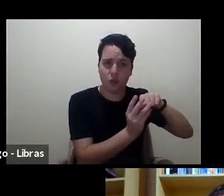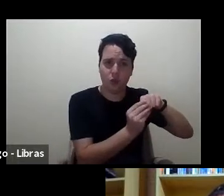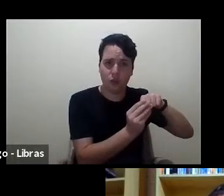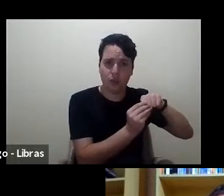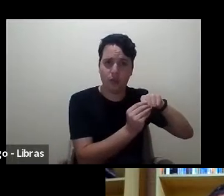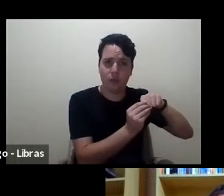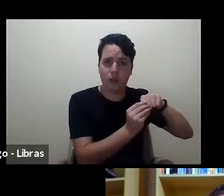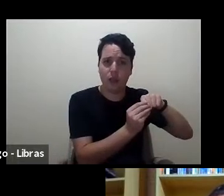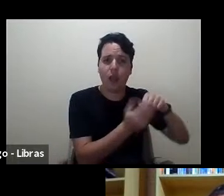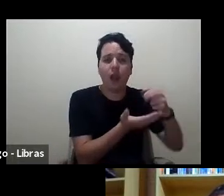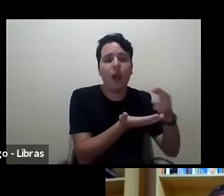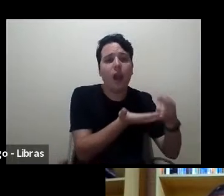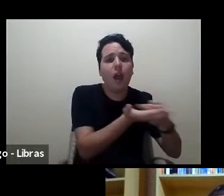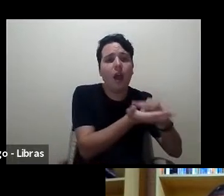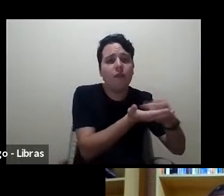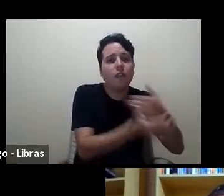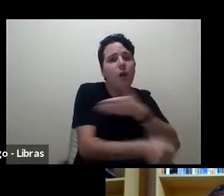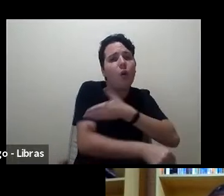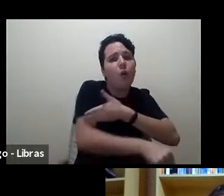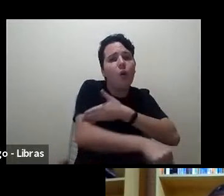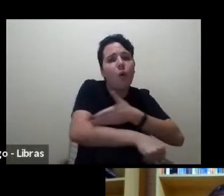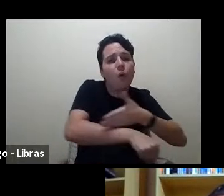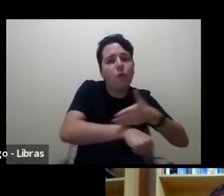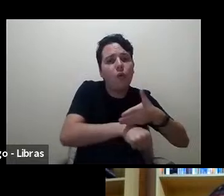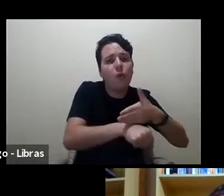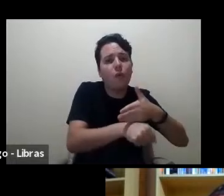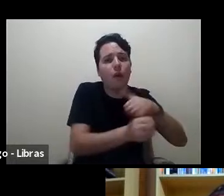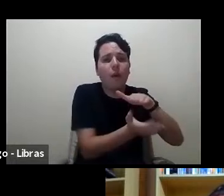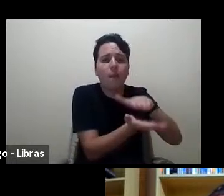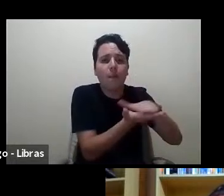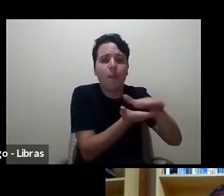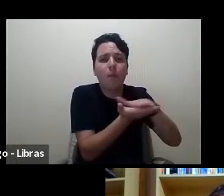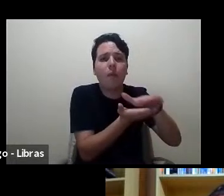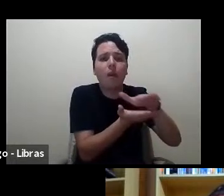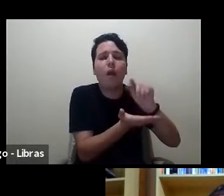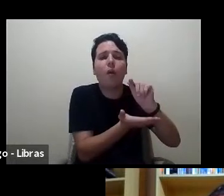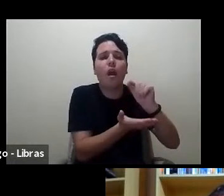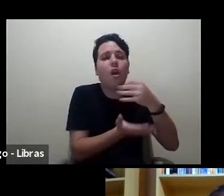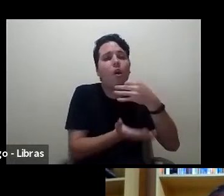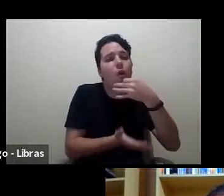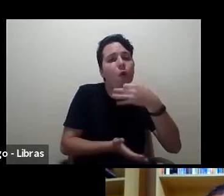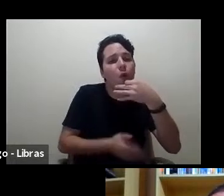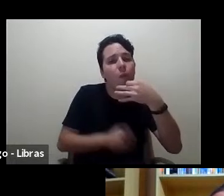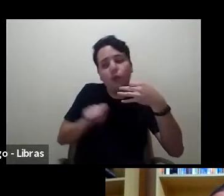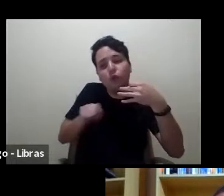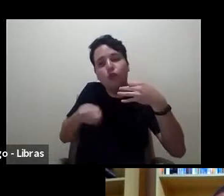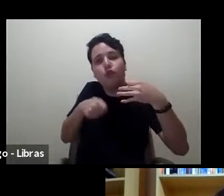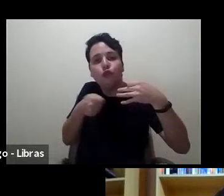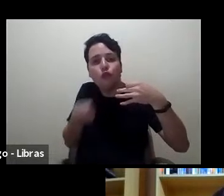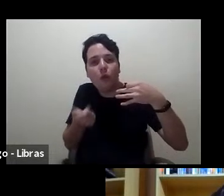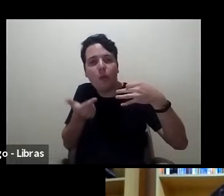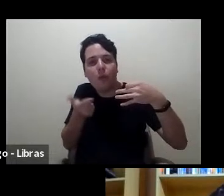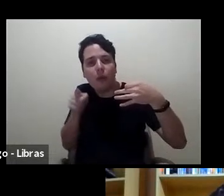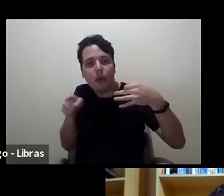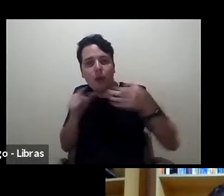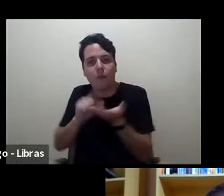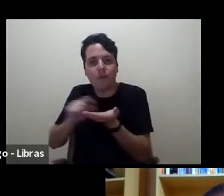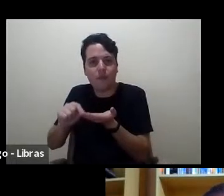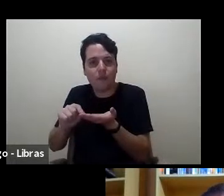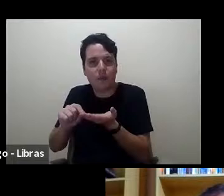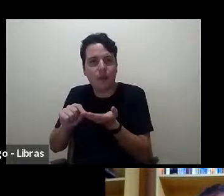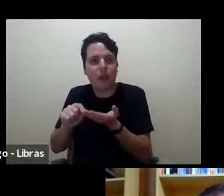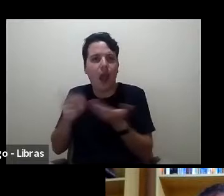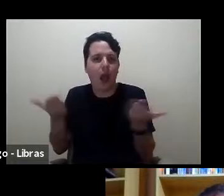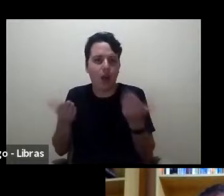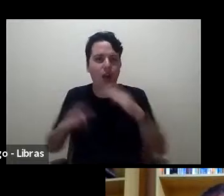as revistas costumam publicar comentários agora com essa situação da pandemia e tudo